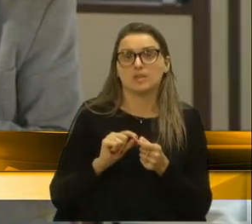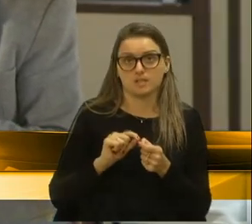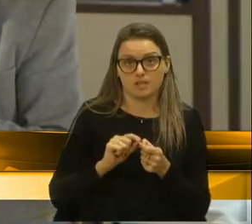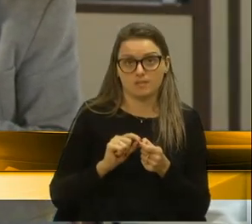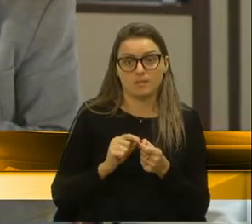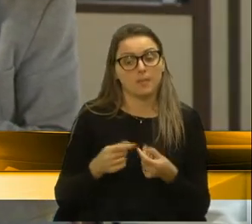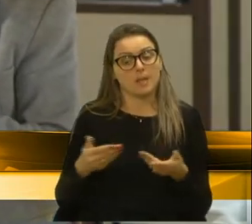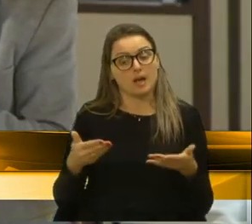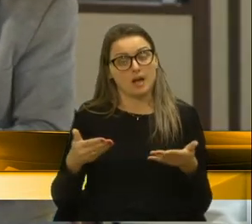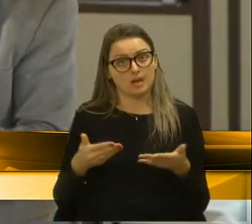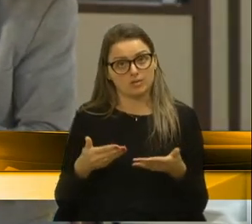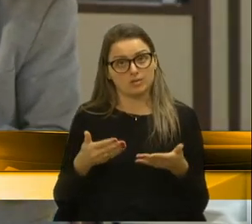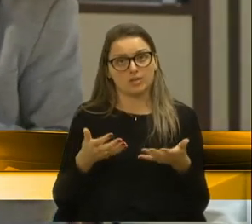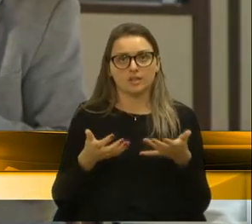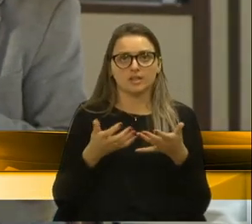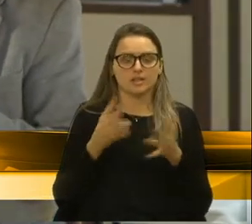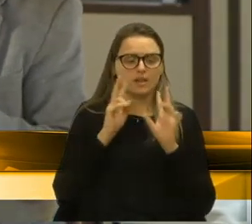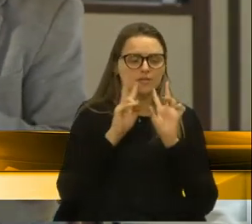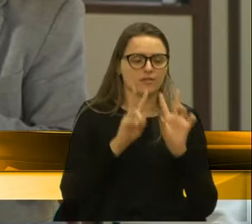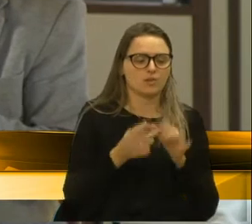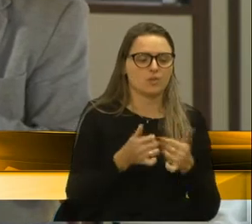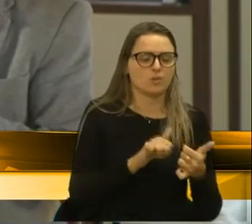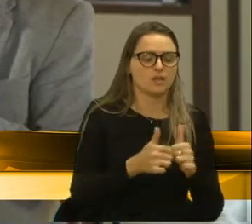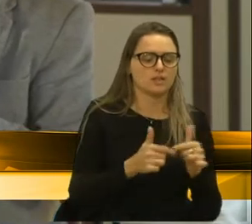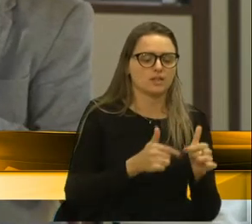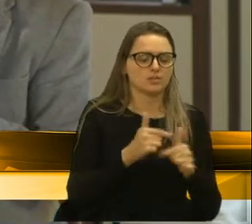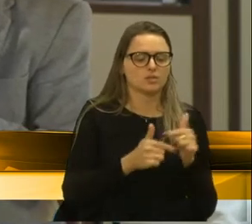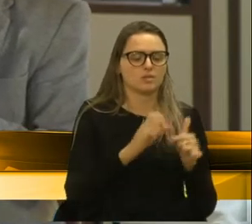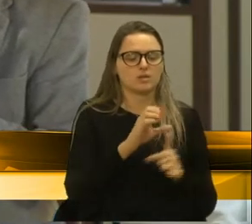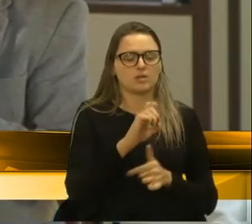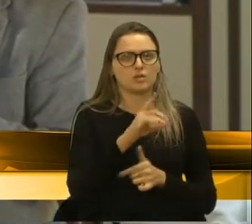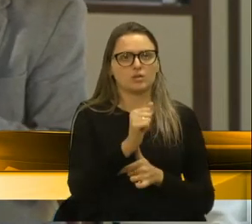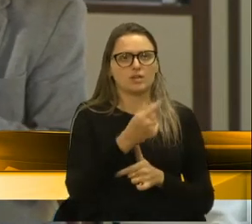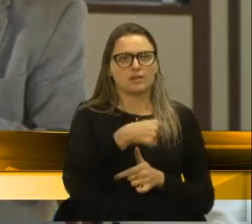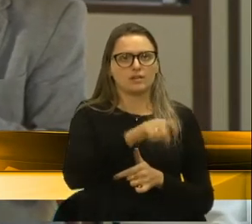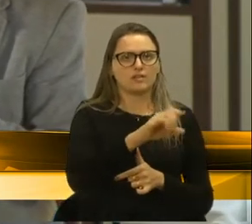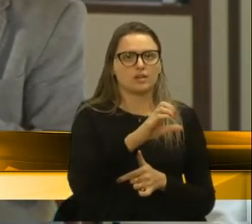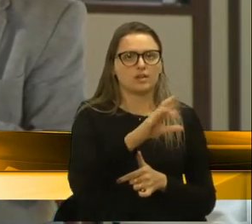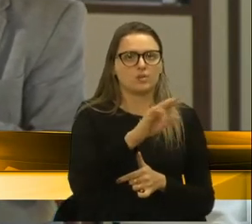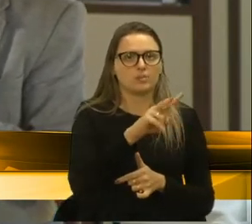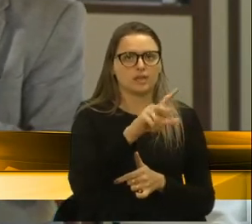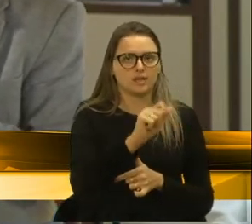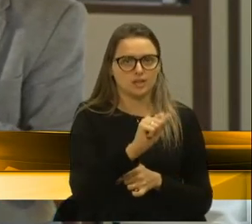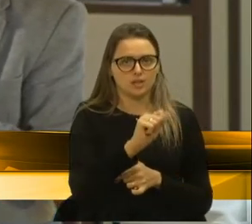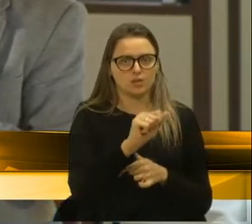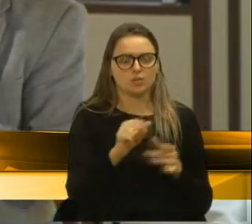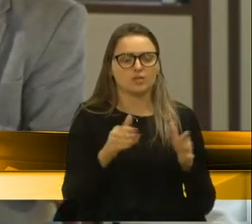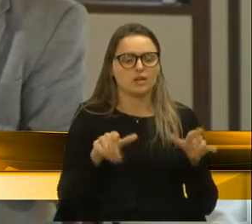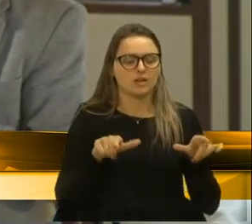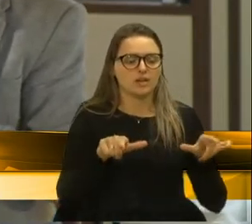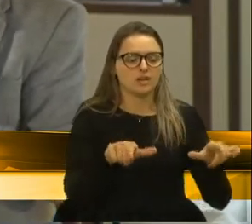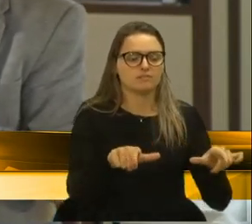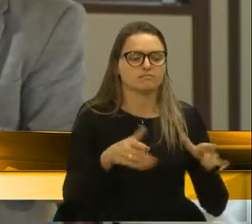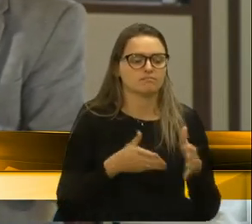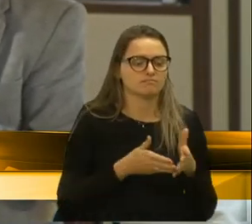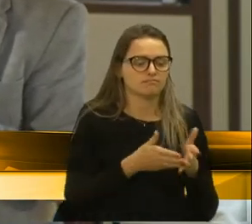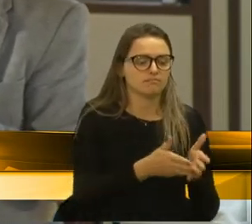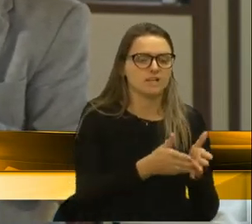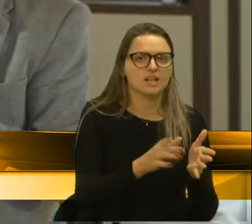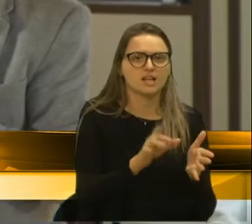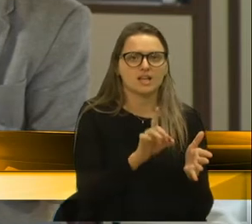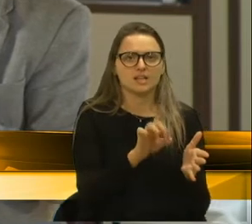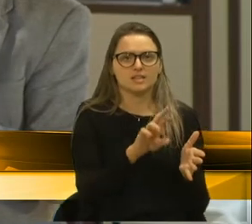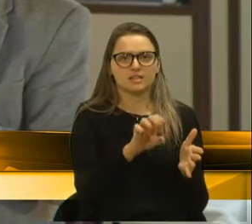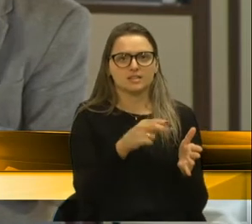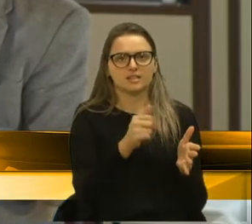Agora, querem ver a qualidade de serviço da Codeca? Vão a Criúva, observe aquele asfalto, acostamento, drenagem, qualidade dele.